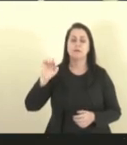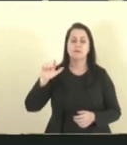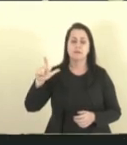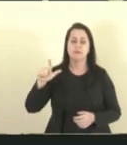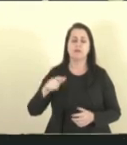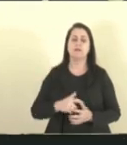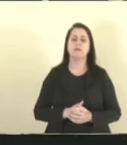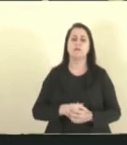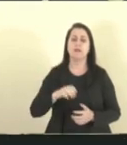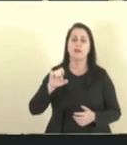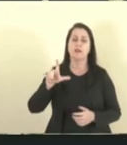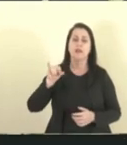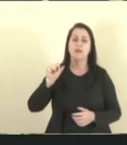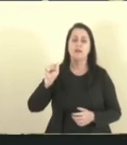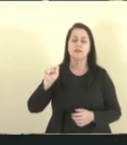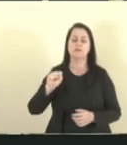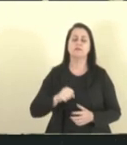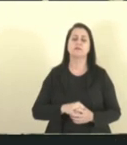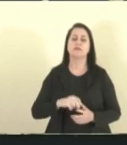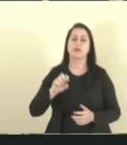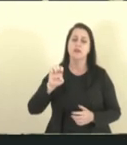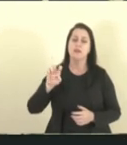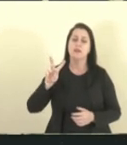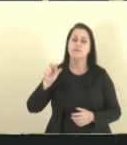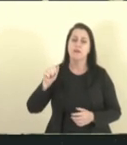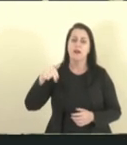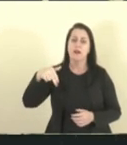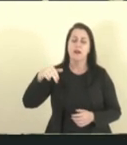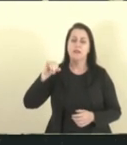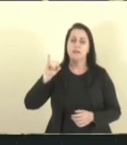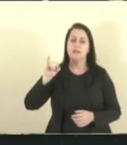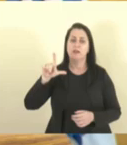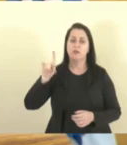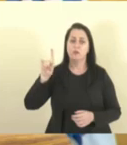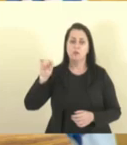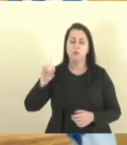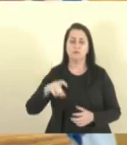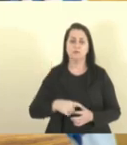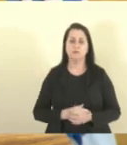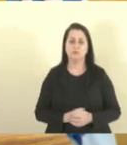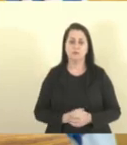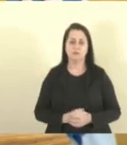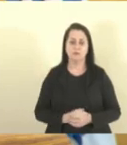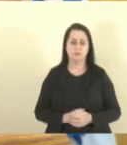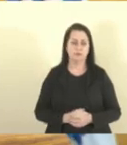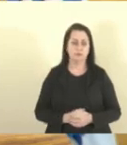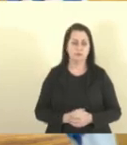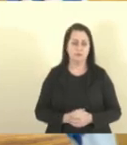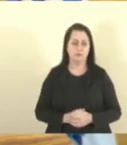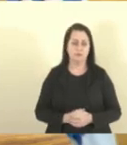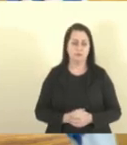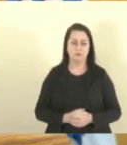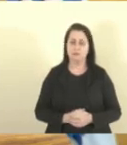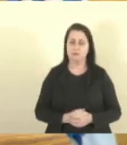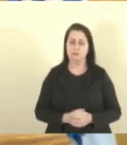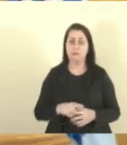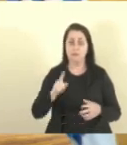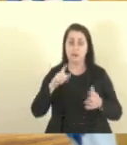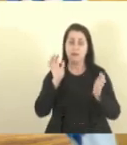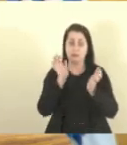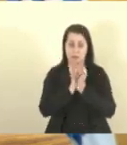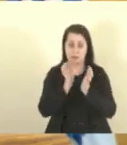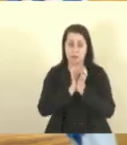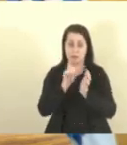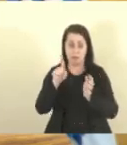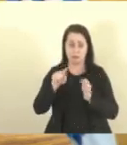Elias, Evanildo, o que não tiver nesse grupo aí, está